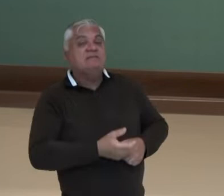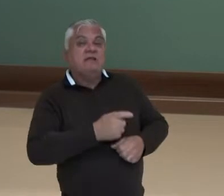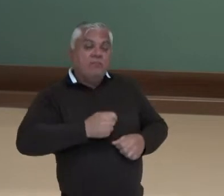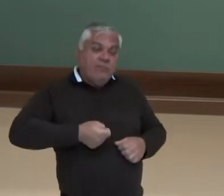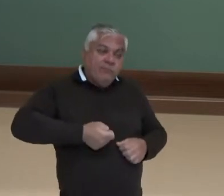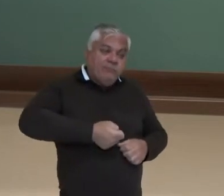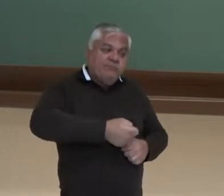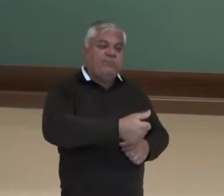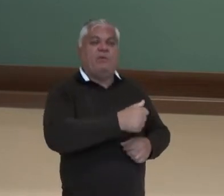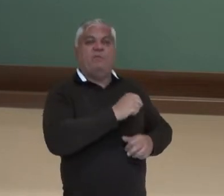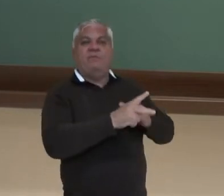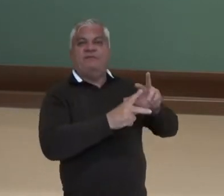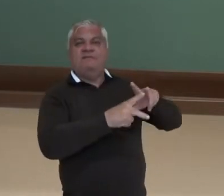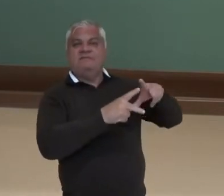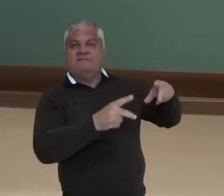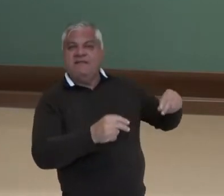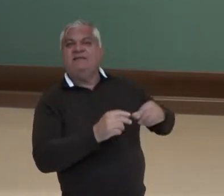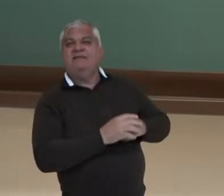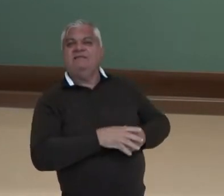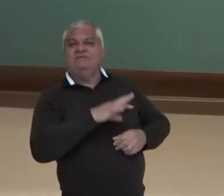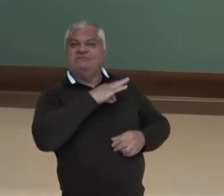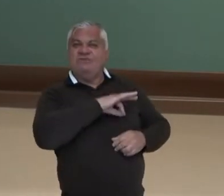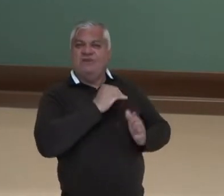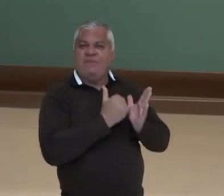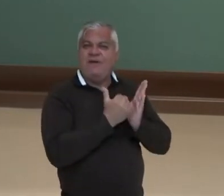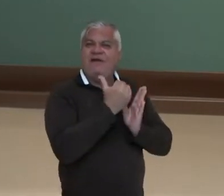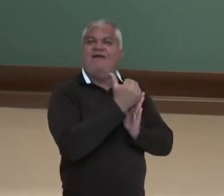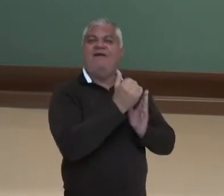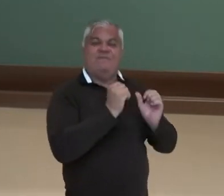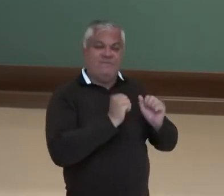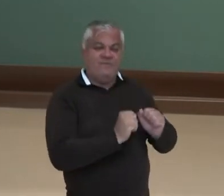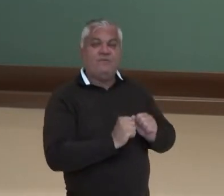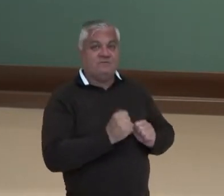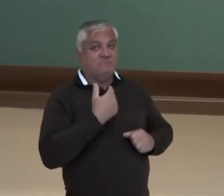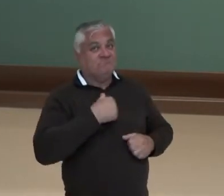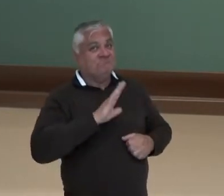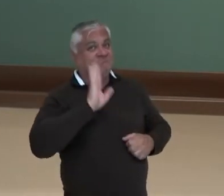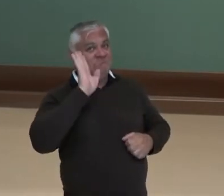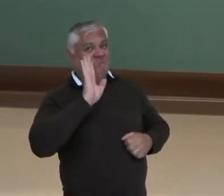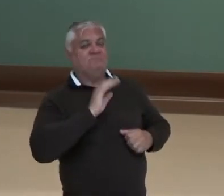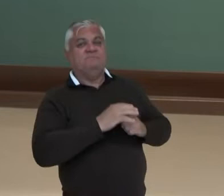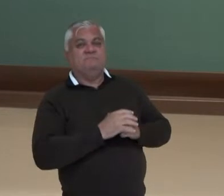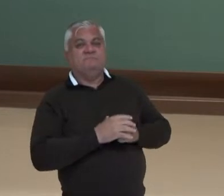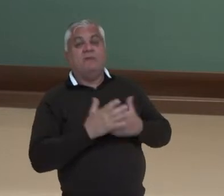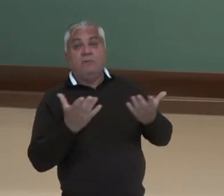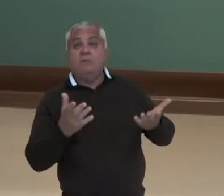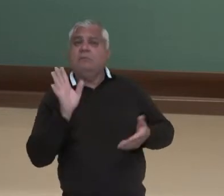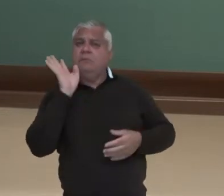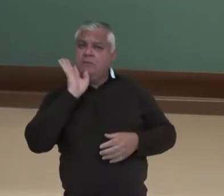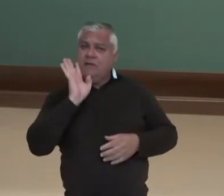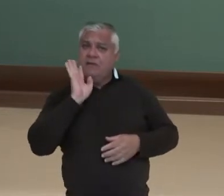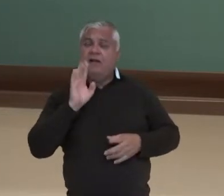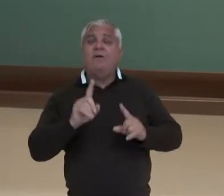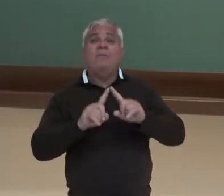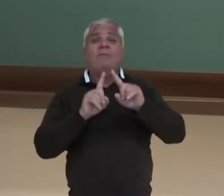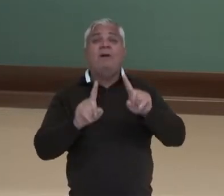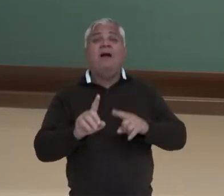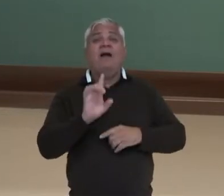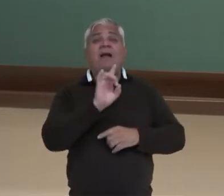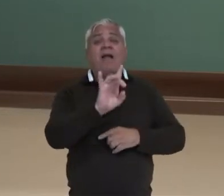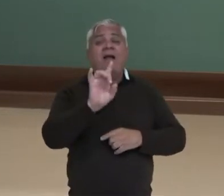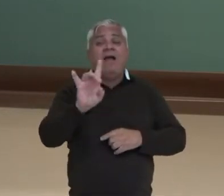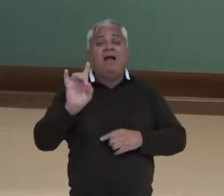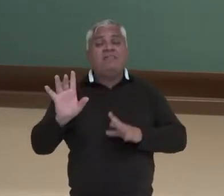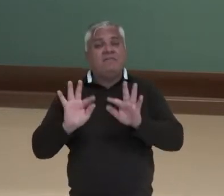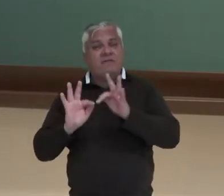algum presente, algum dinheirinho a mais, alguma coisinha a mais, né? Então, é legal, mas cada pai tem o